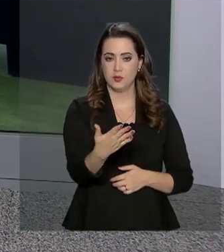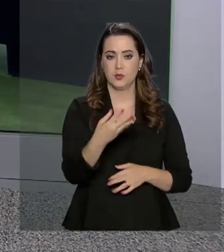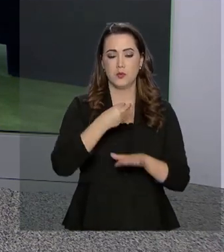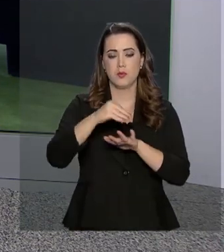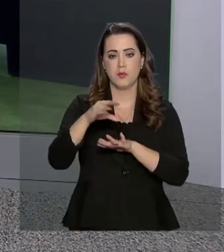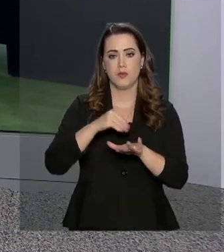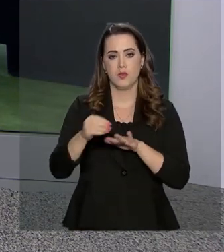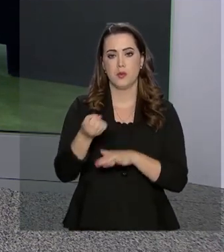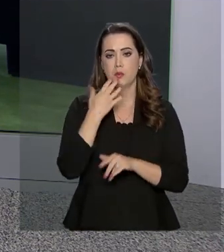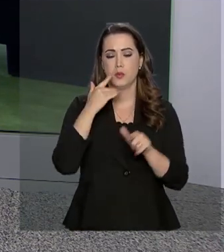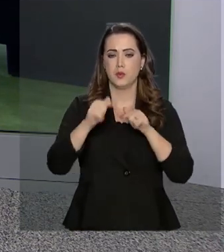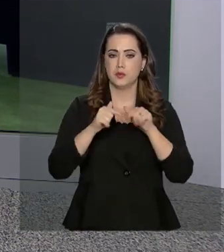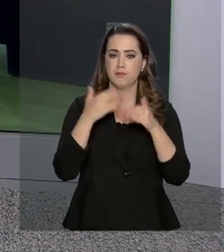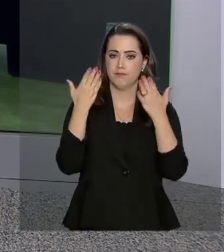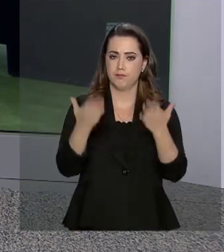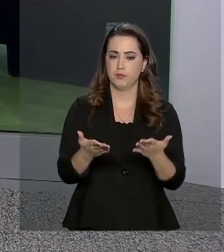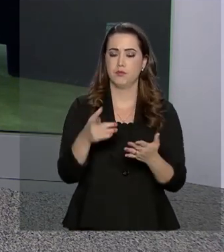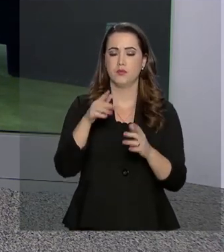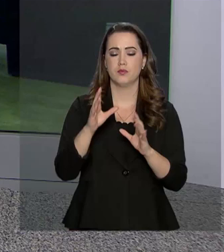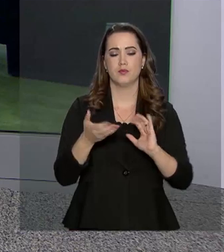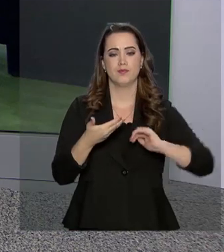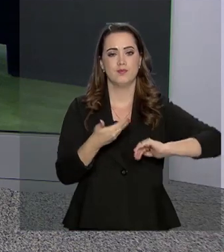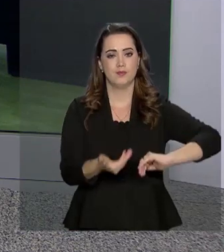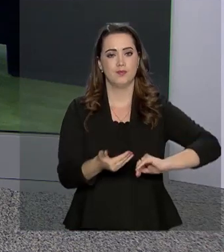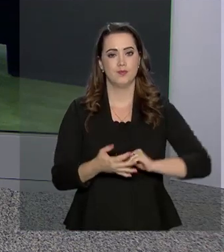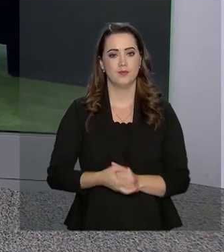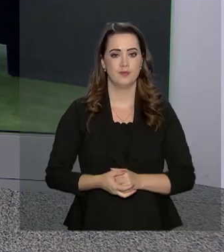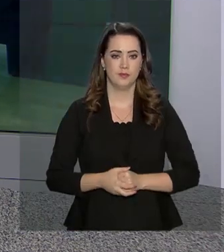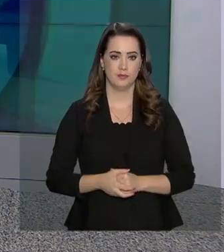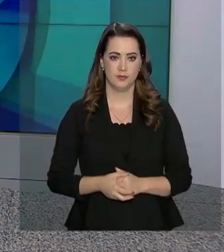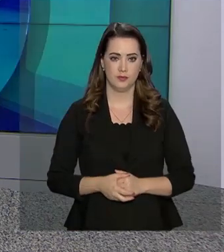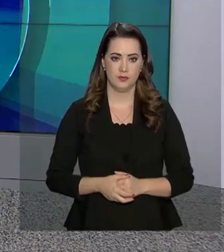pelas informações e um bom trabalho para você aí no Congresso Nacional.